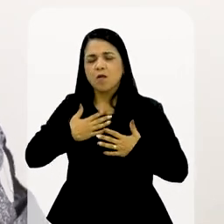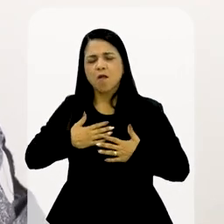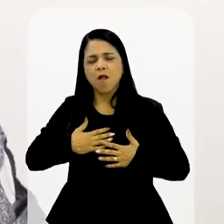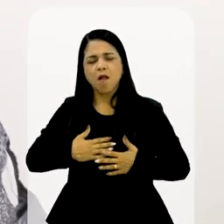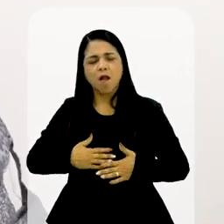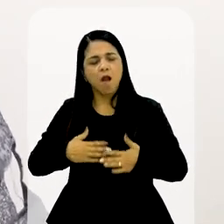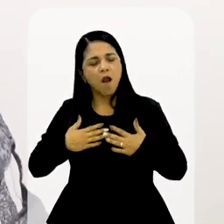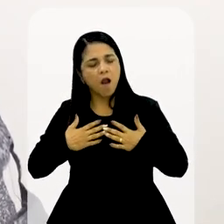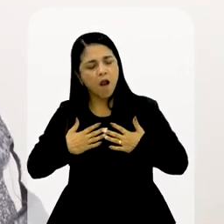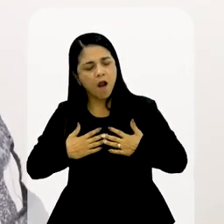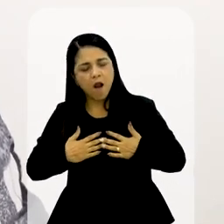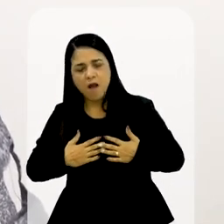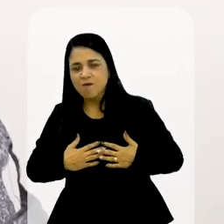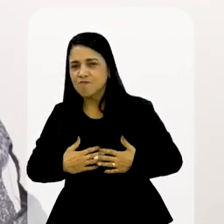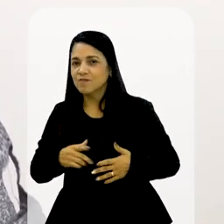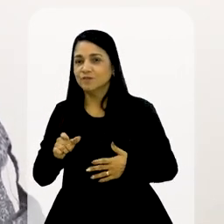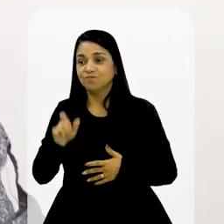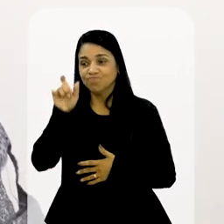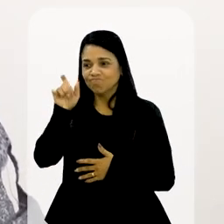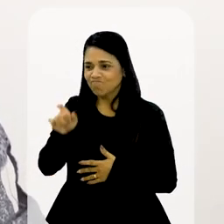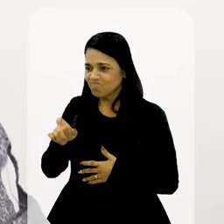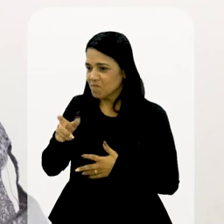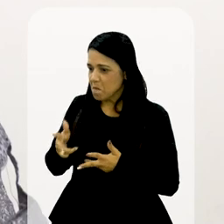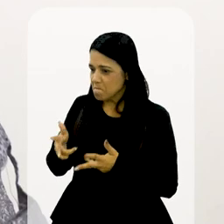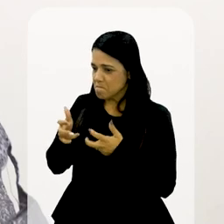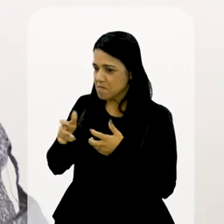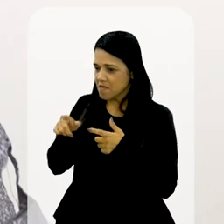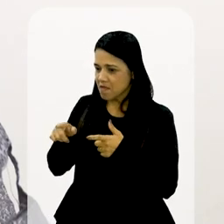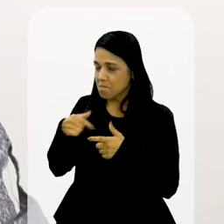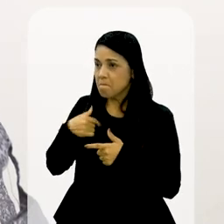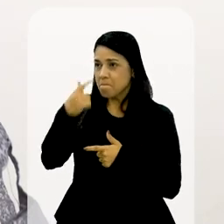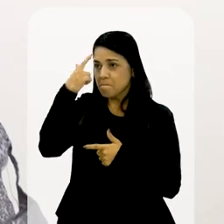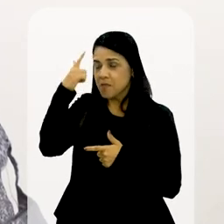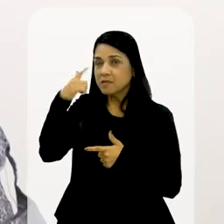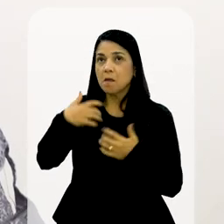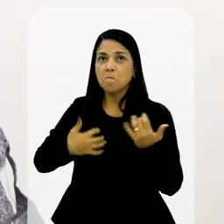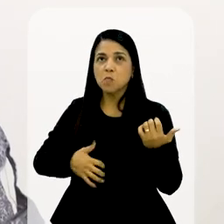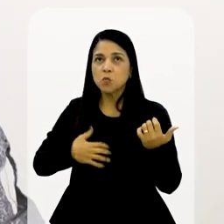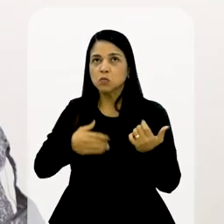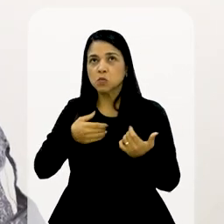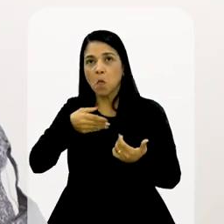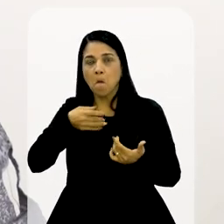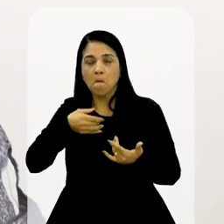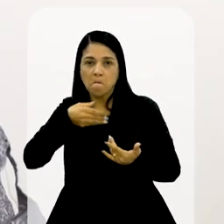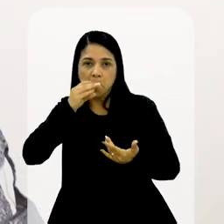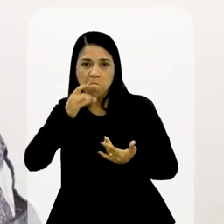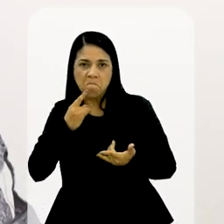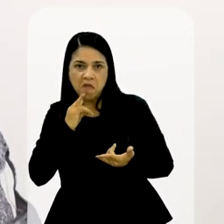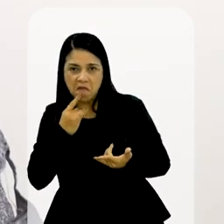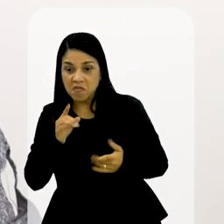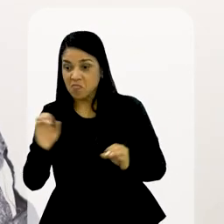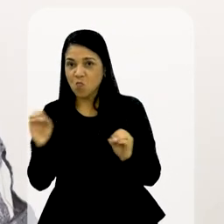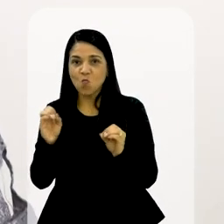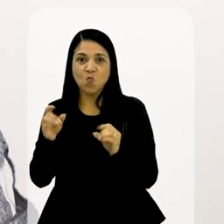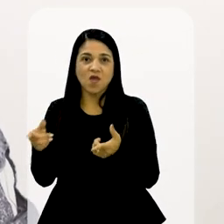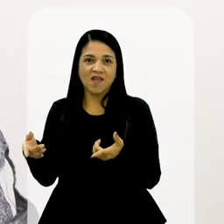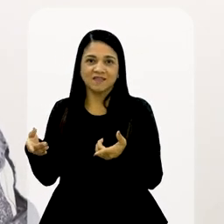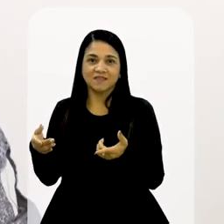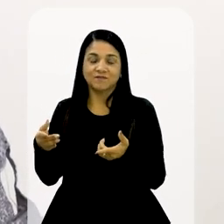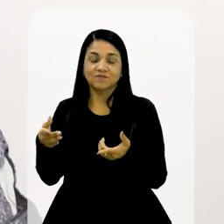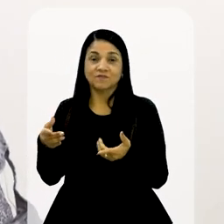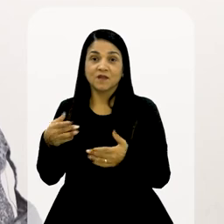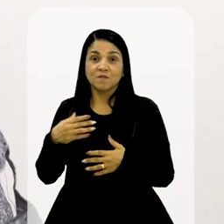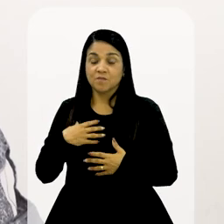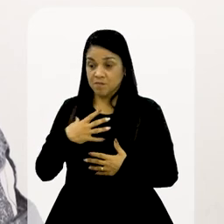muito tranquilo. Ele não é aquilo que todo mundo espera de um músico. Nem beber, ele bebe.